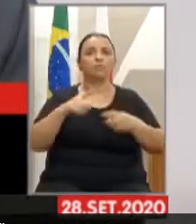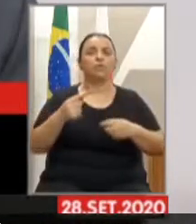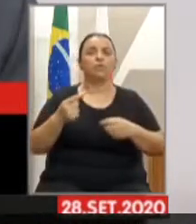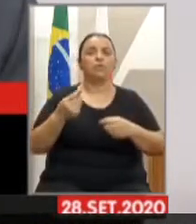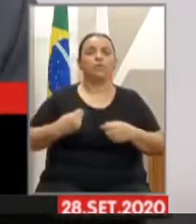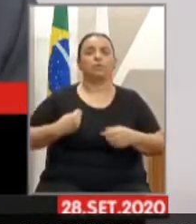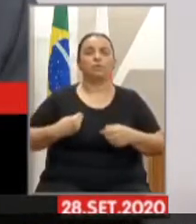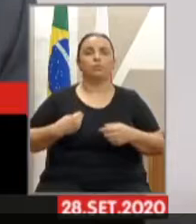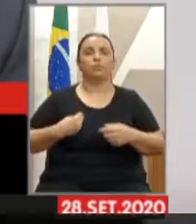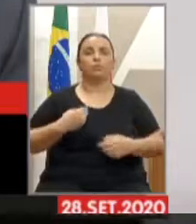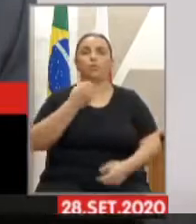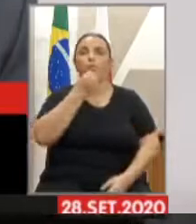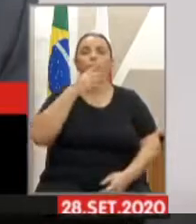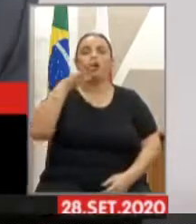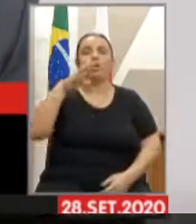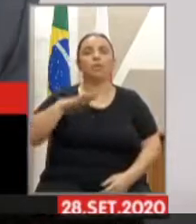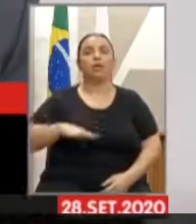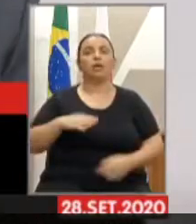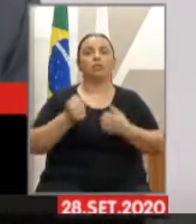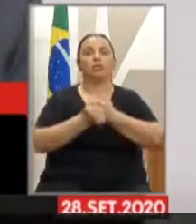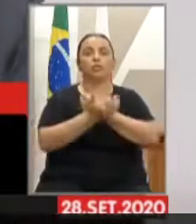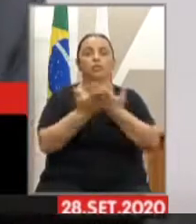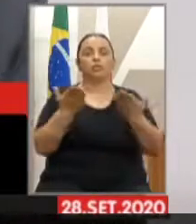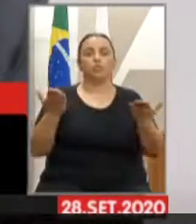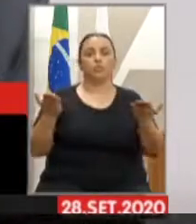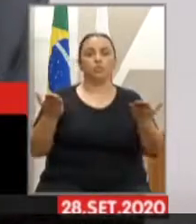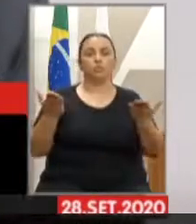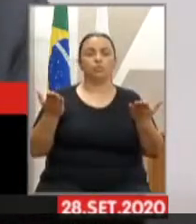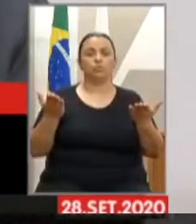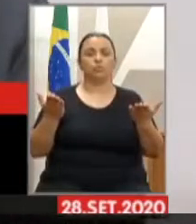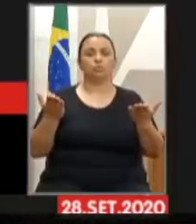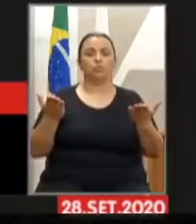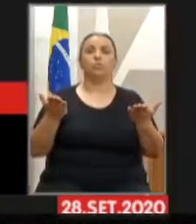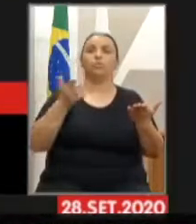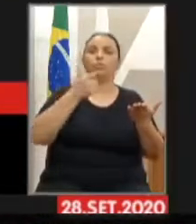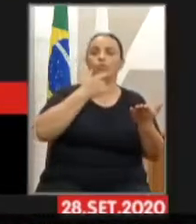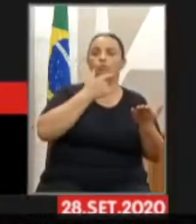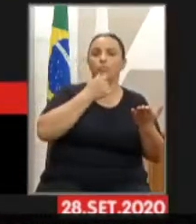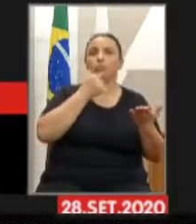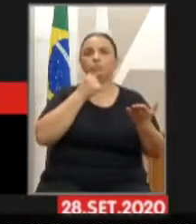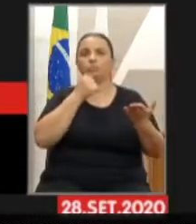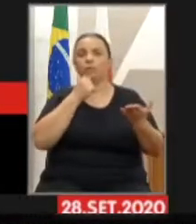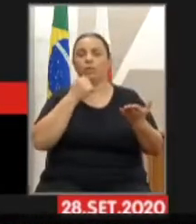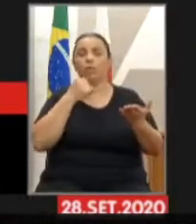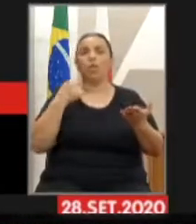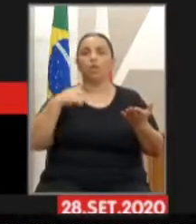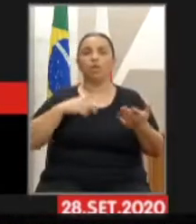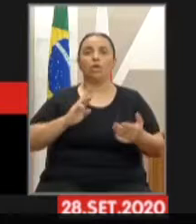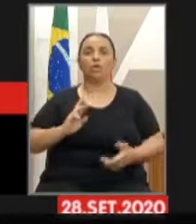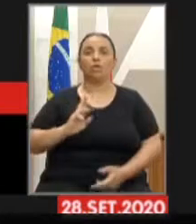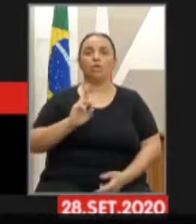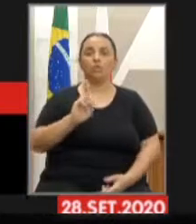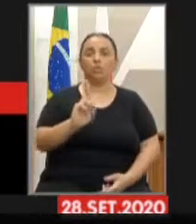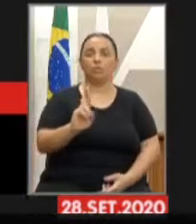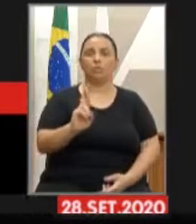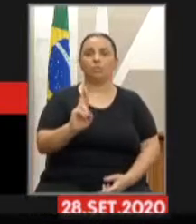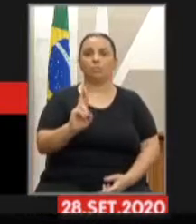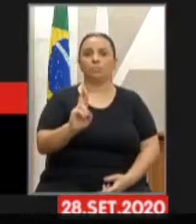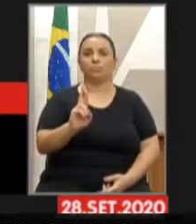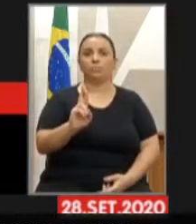Boa tarde a todos aí e todas, né? Estamos aqui representando a